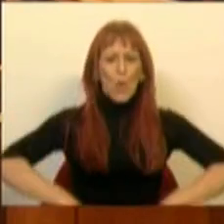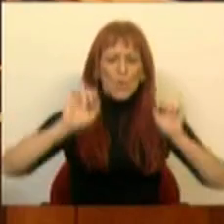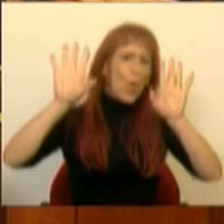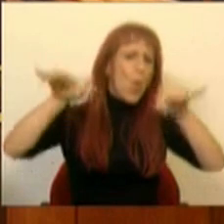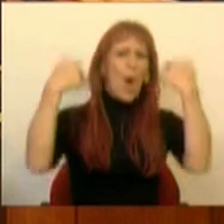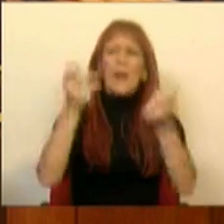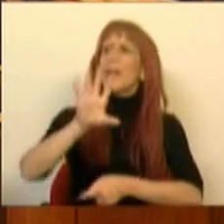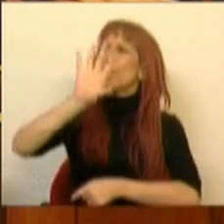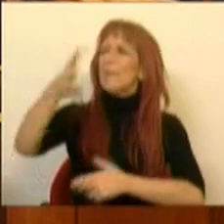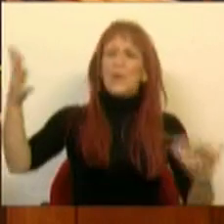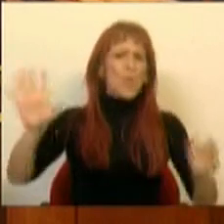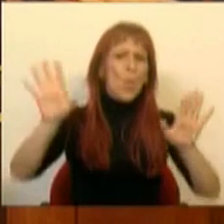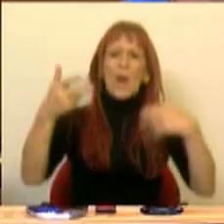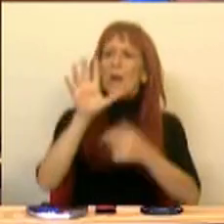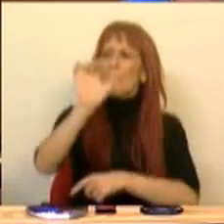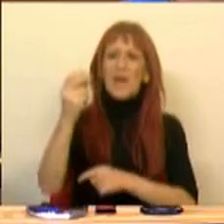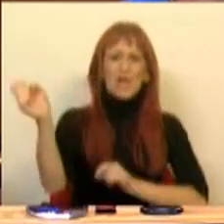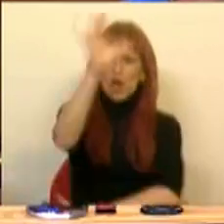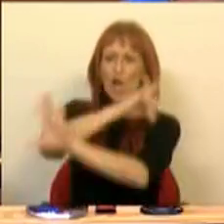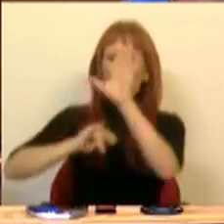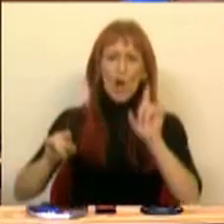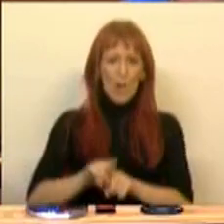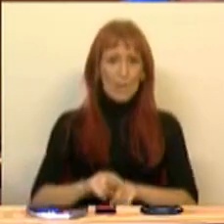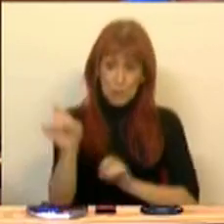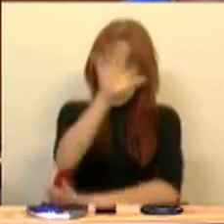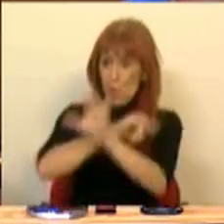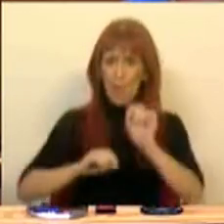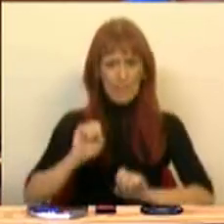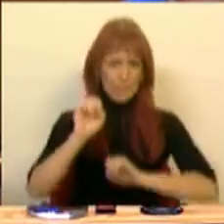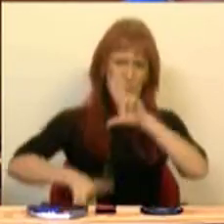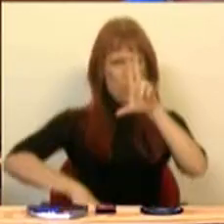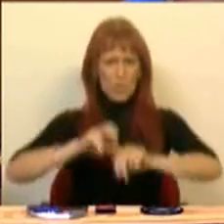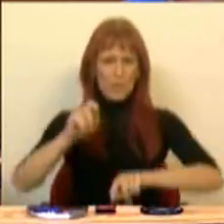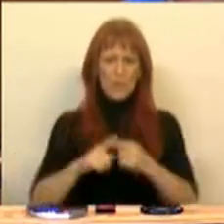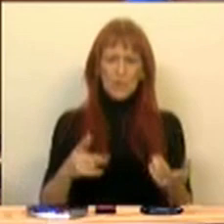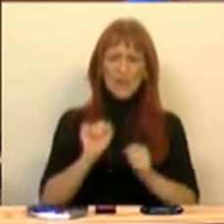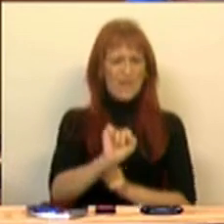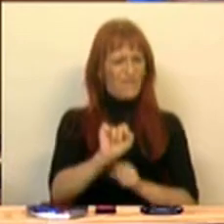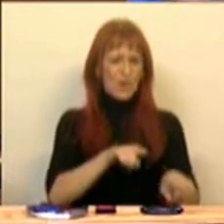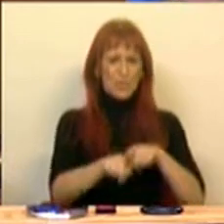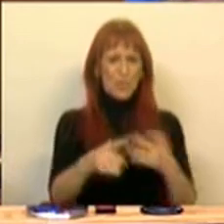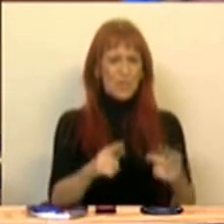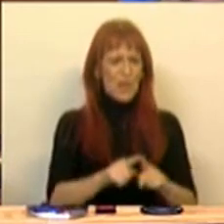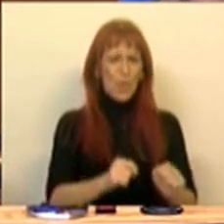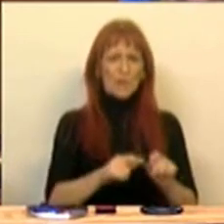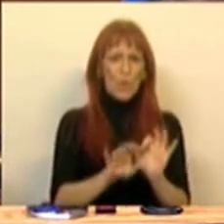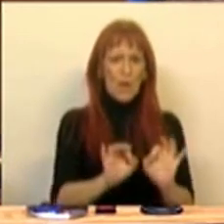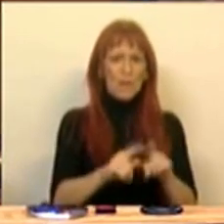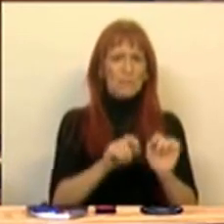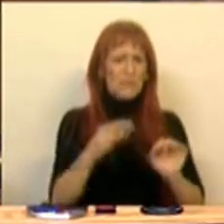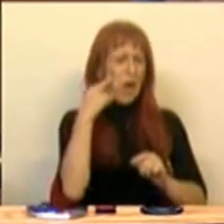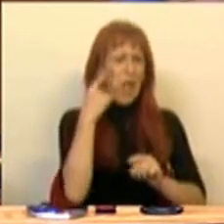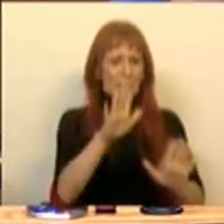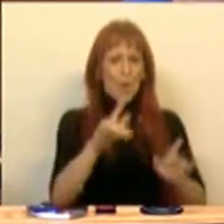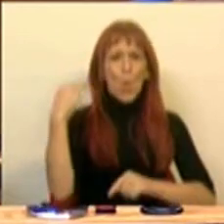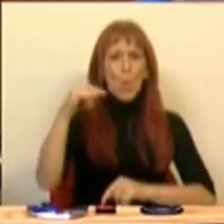qualquer país, qualquer país da Europa, da Europa civilizada, onde as vossas políticas tenham sido ensaiadas. Pronto.